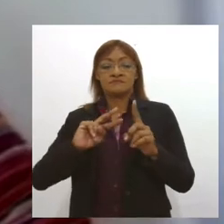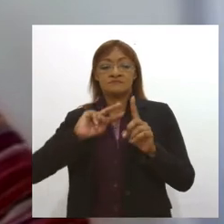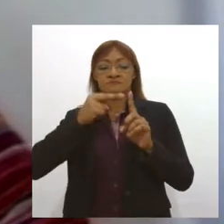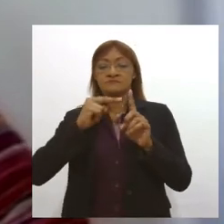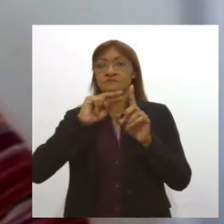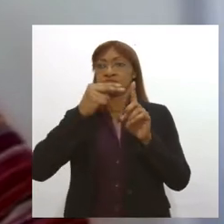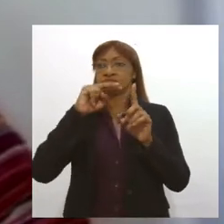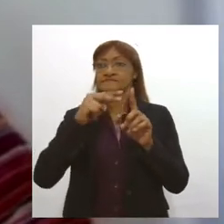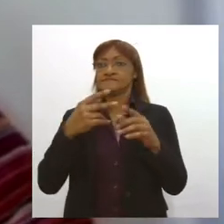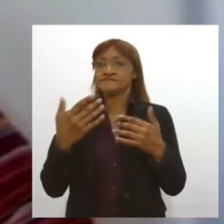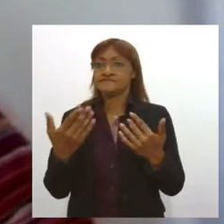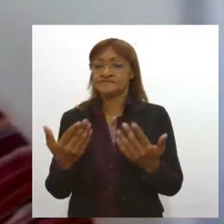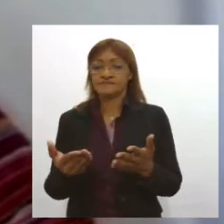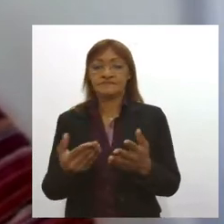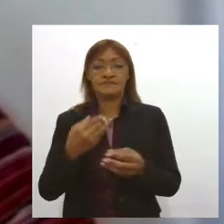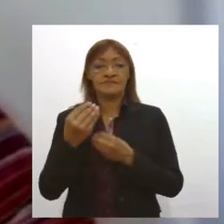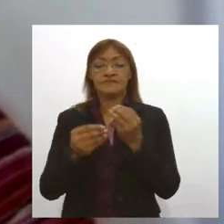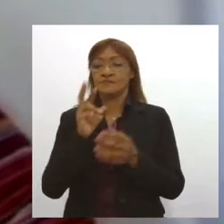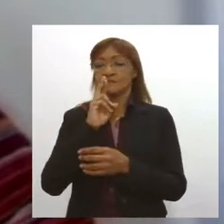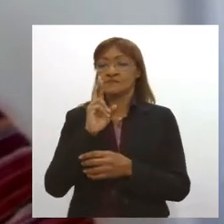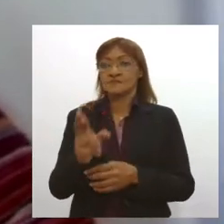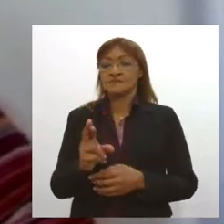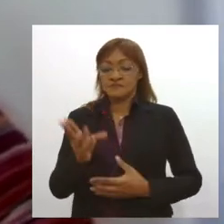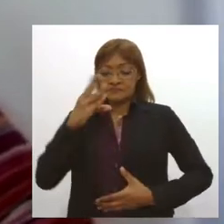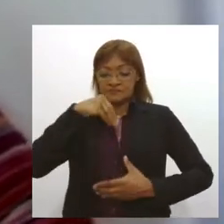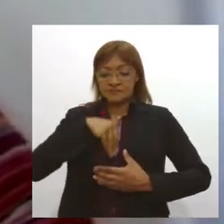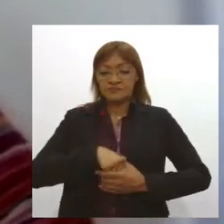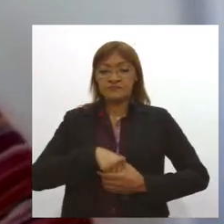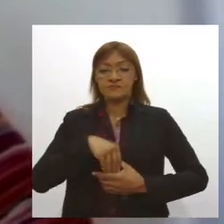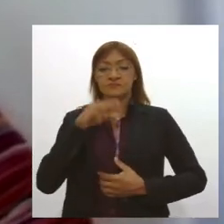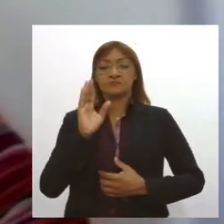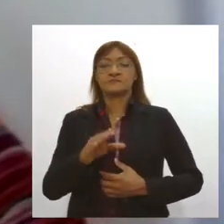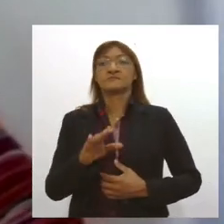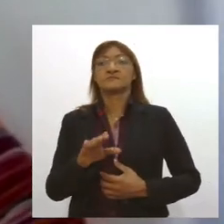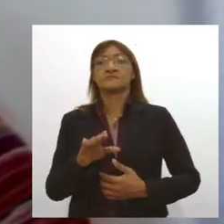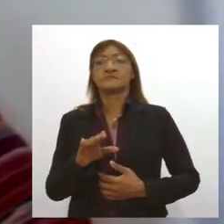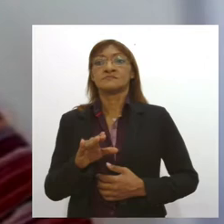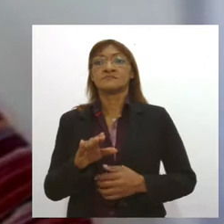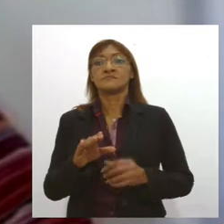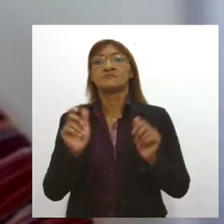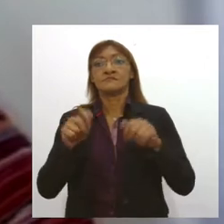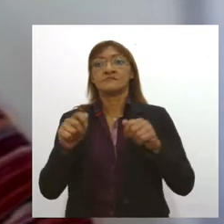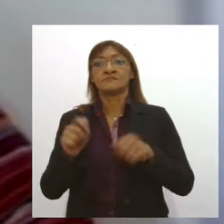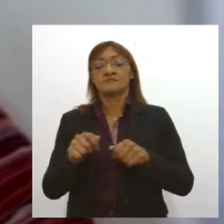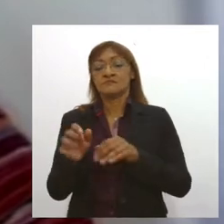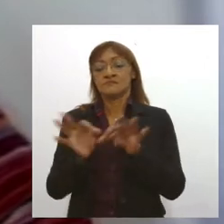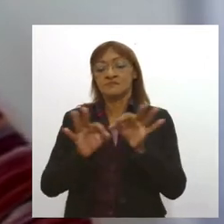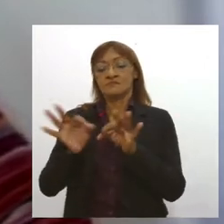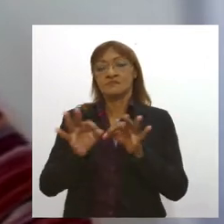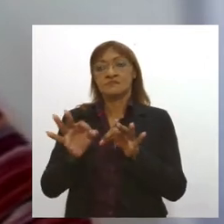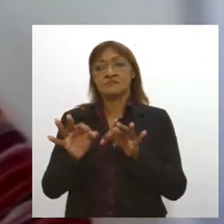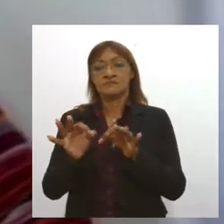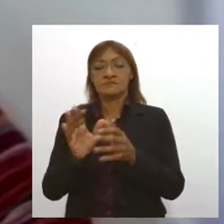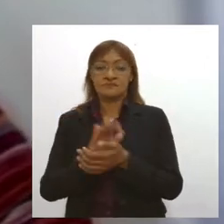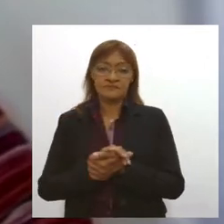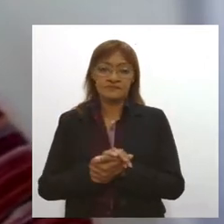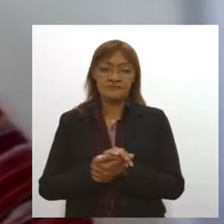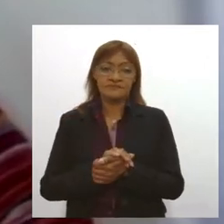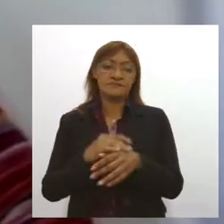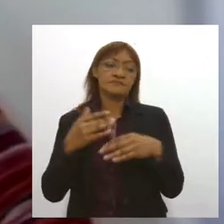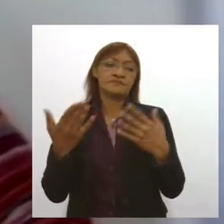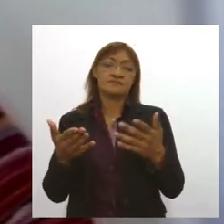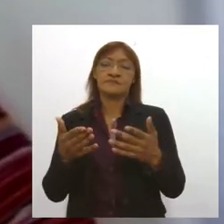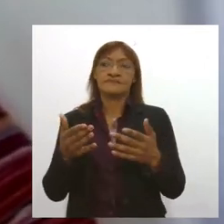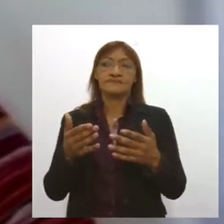leve a uma resposta mais exacerbada do organismo em relação àquilo que já está sendo corrigido, né? Então, a tendência de